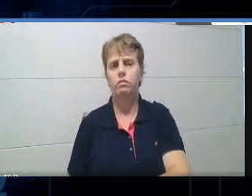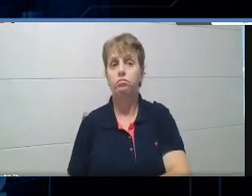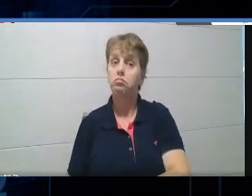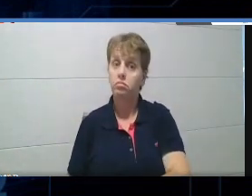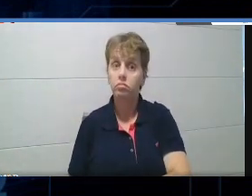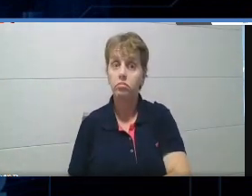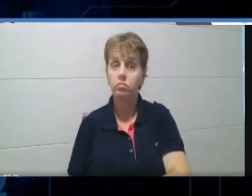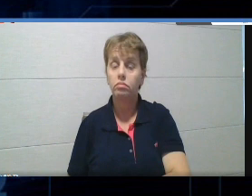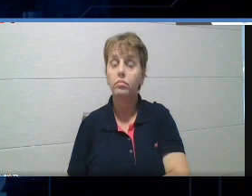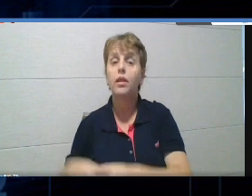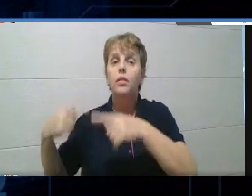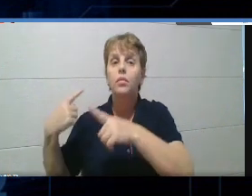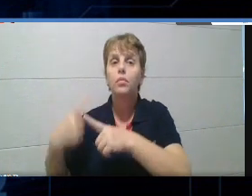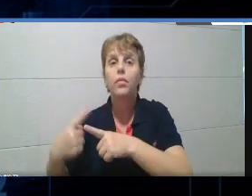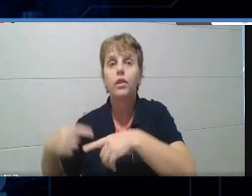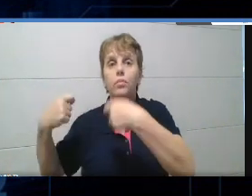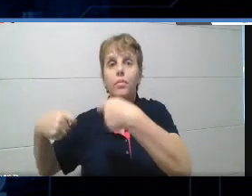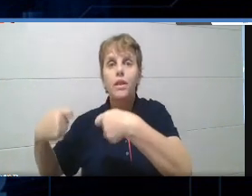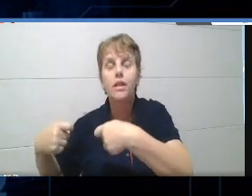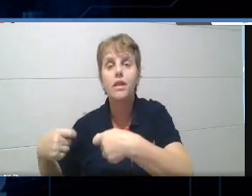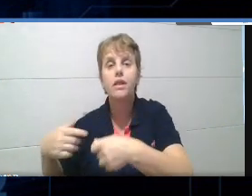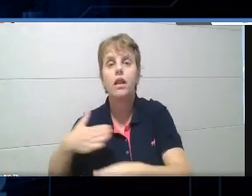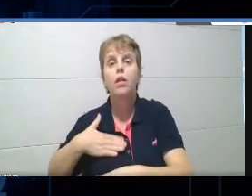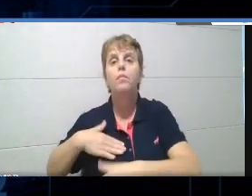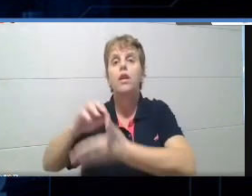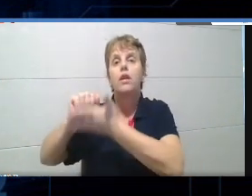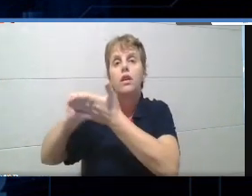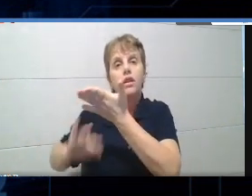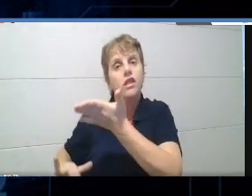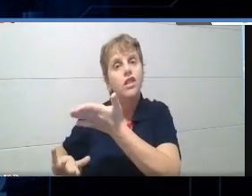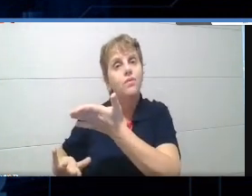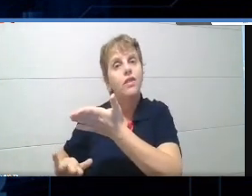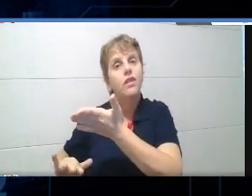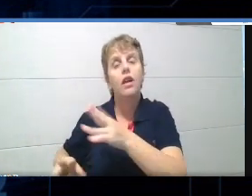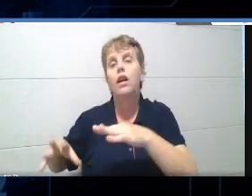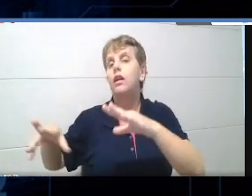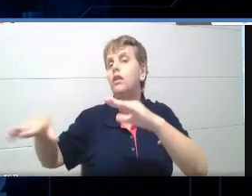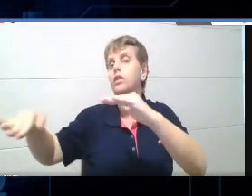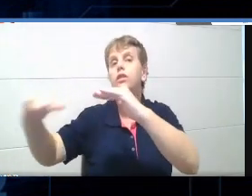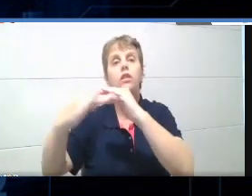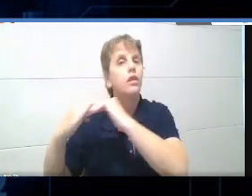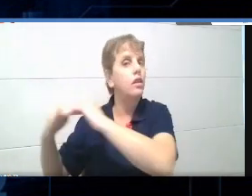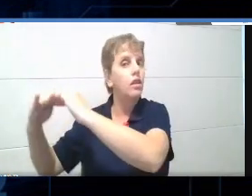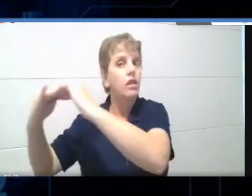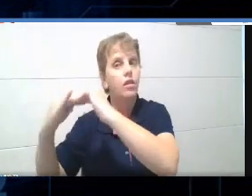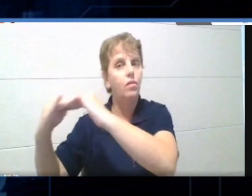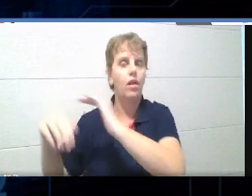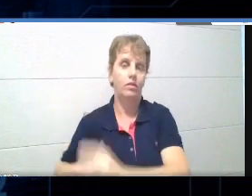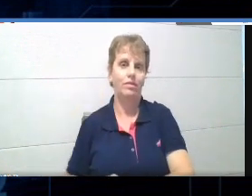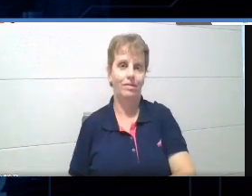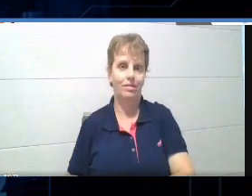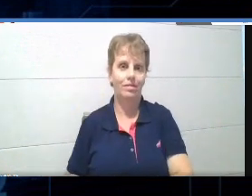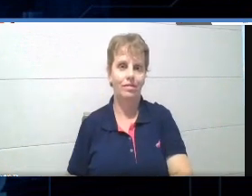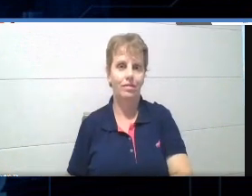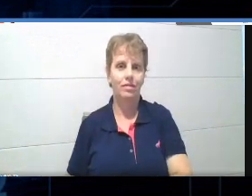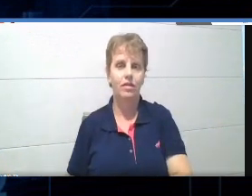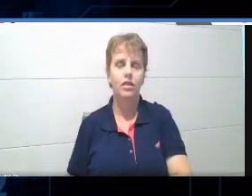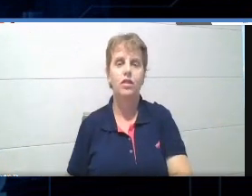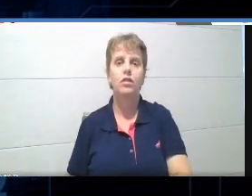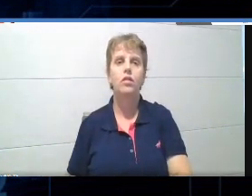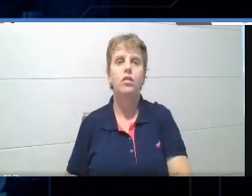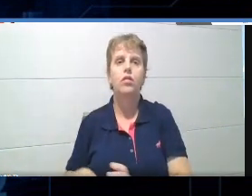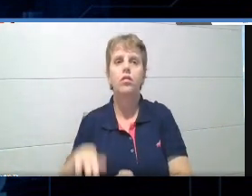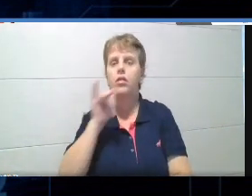seja global, eu não posso querer fazer uma avaliação no top das galáxias se a minha atividade foi uma atividade